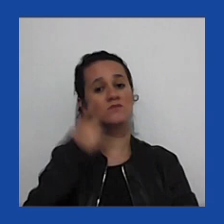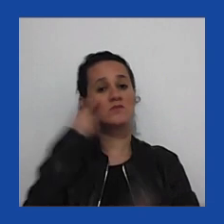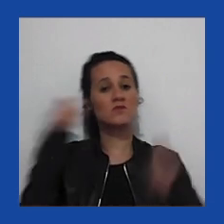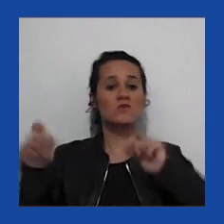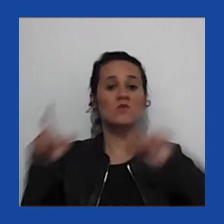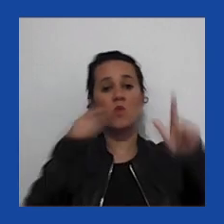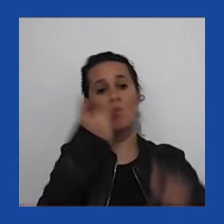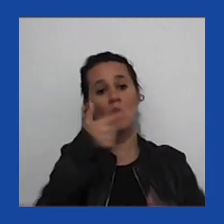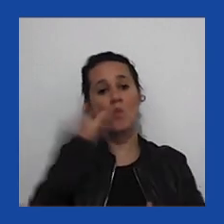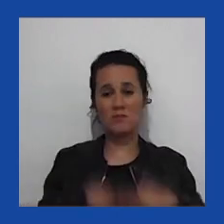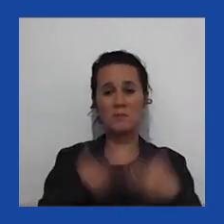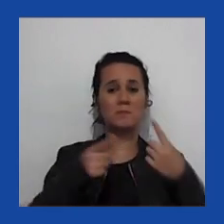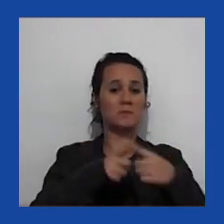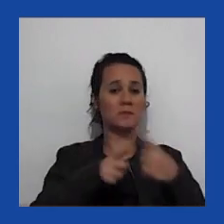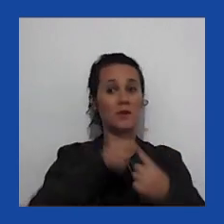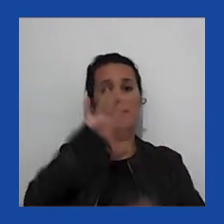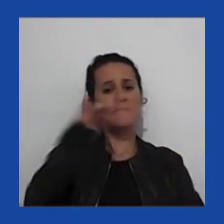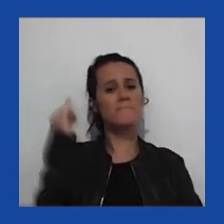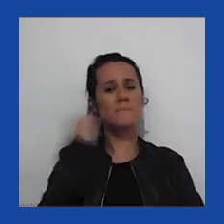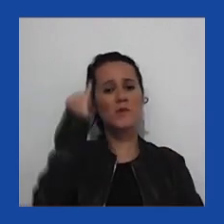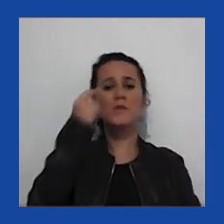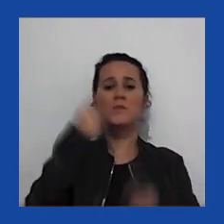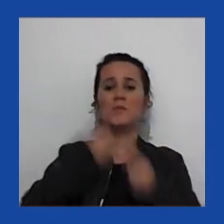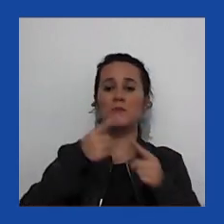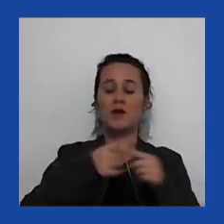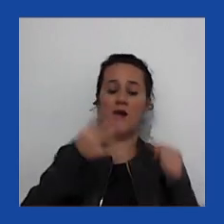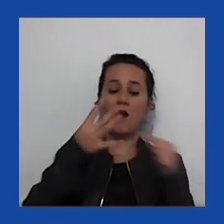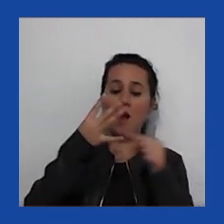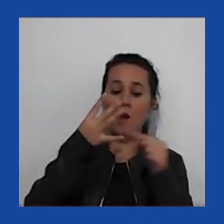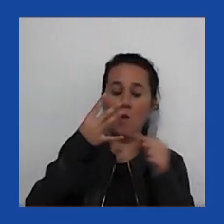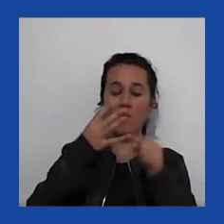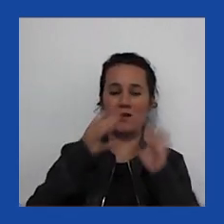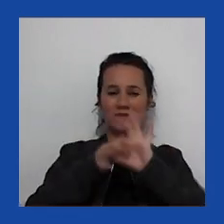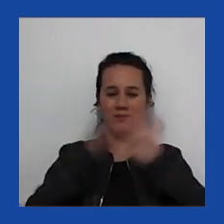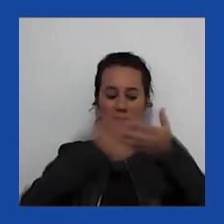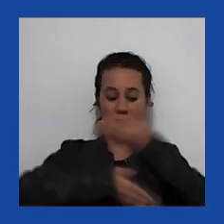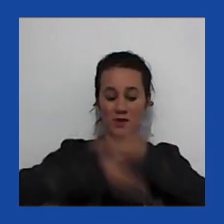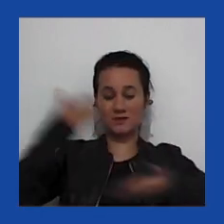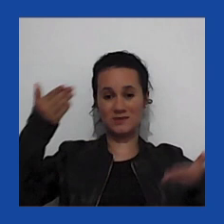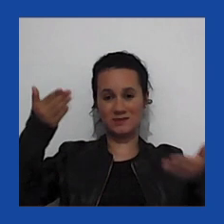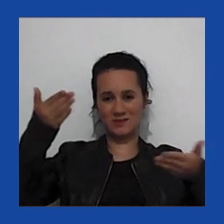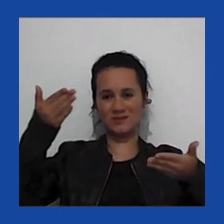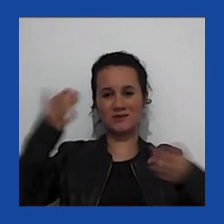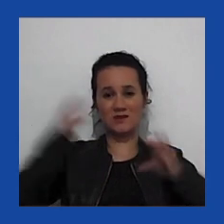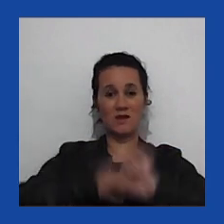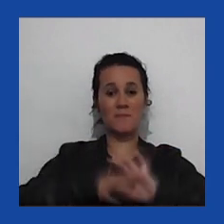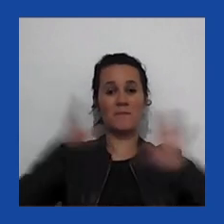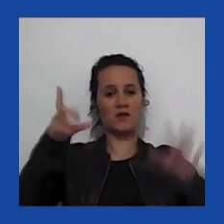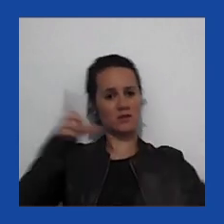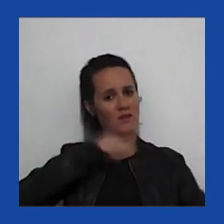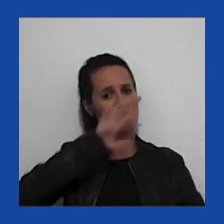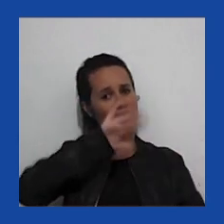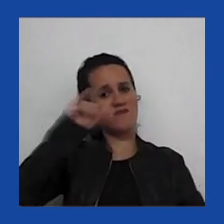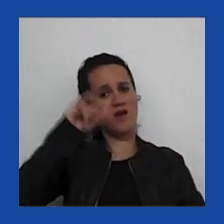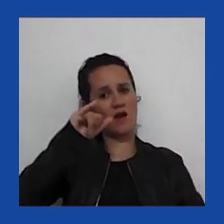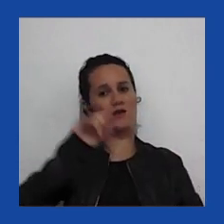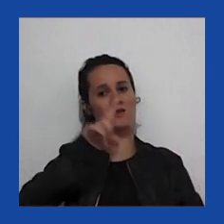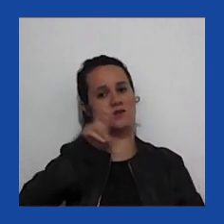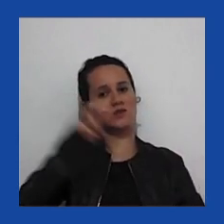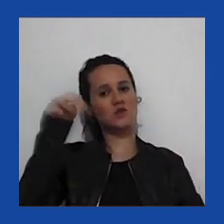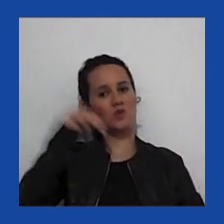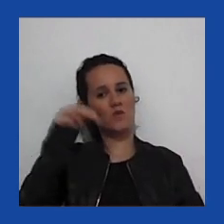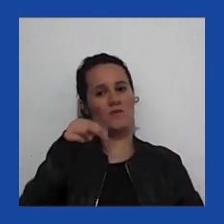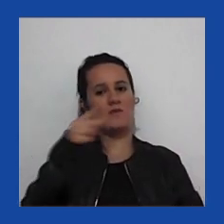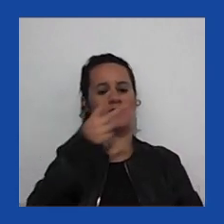slides, importante que a quarta maior democracia mundial vai ter eleições municipais no 15 de novembro, 29